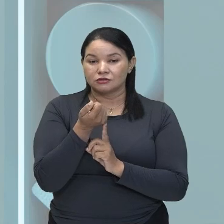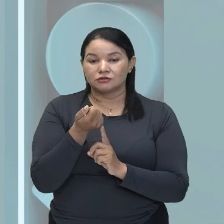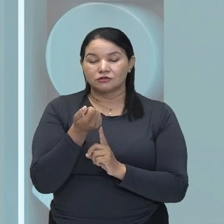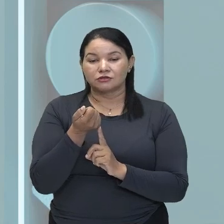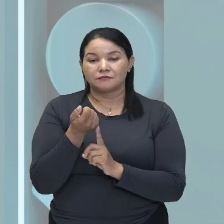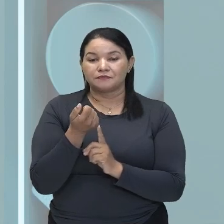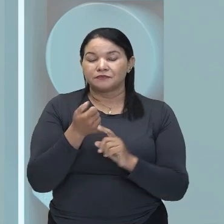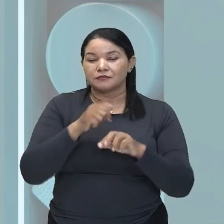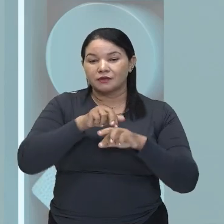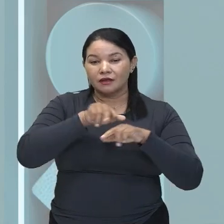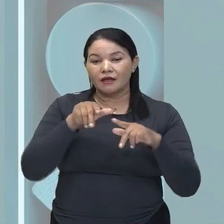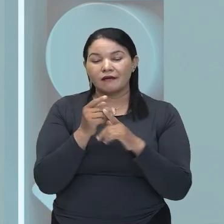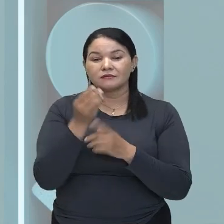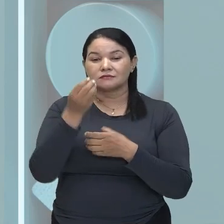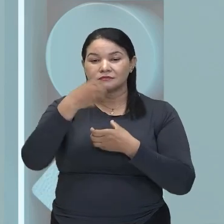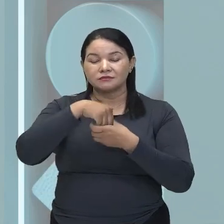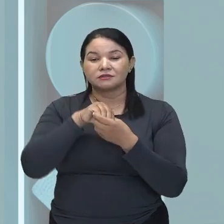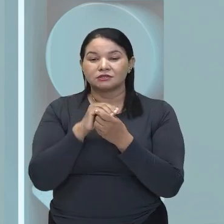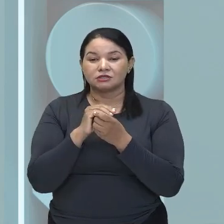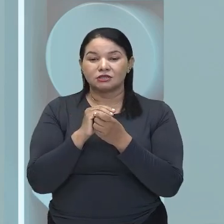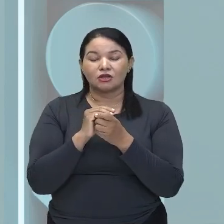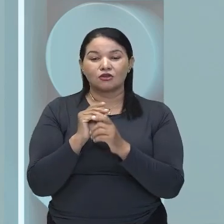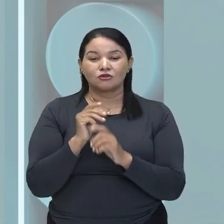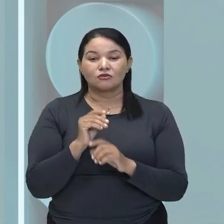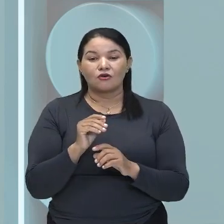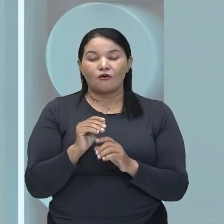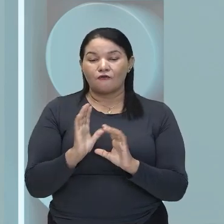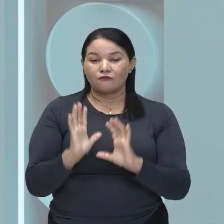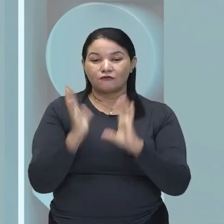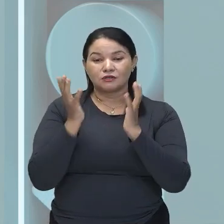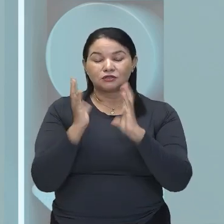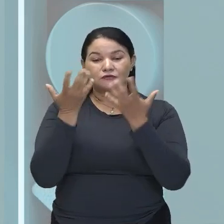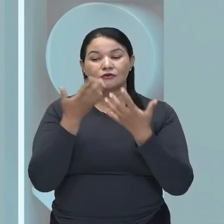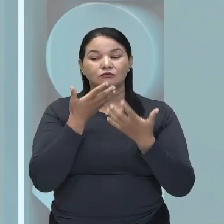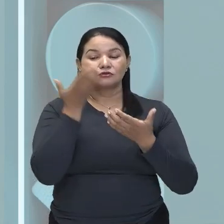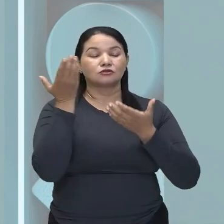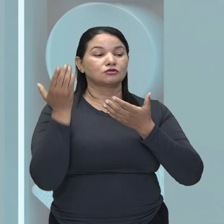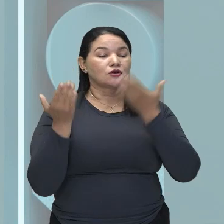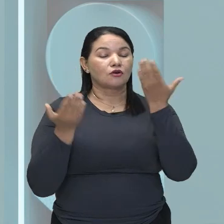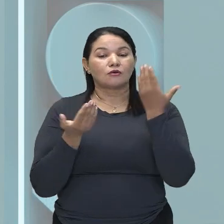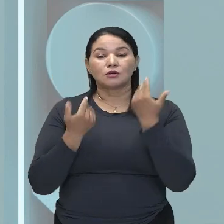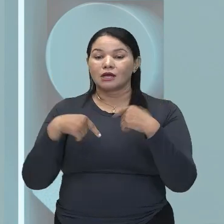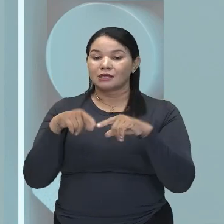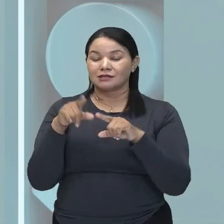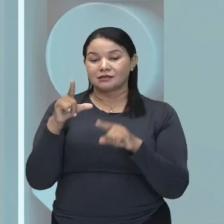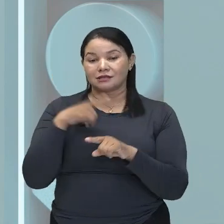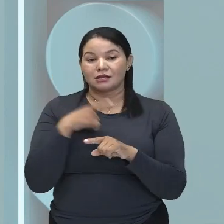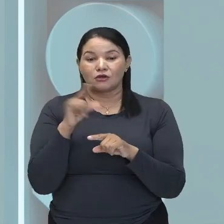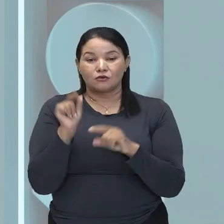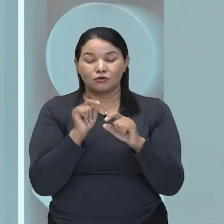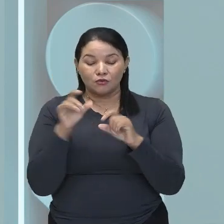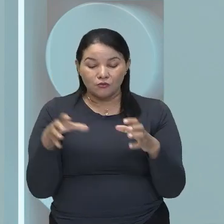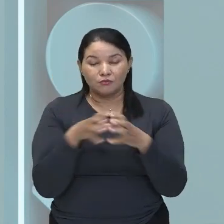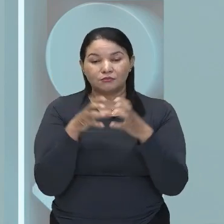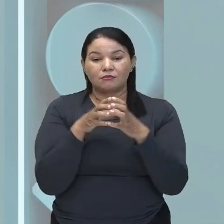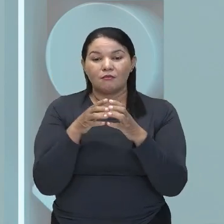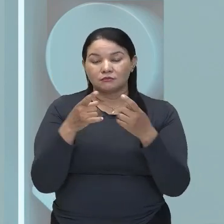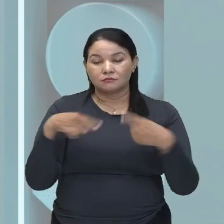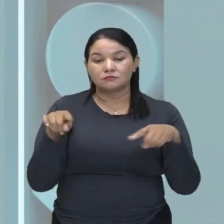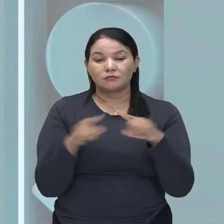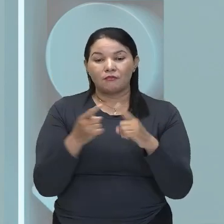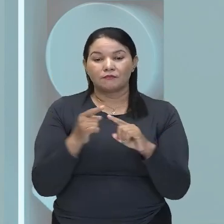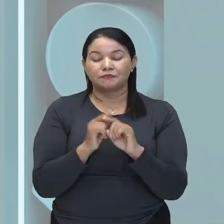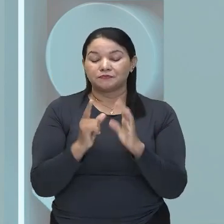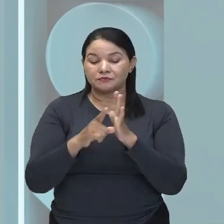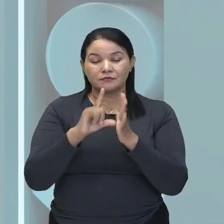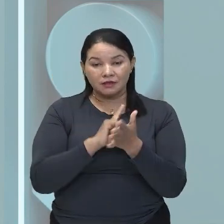Incluída no festival de ópera. Primeiramente, Tem uma orquestra. Então, Toda a ópera, Antes